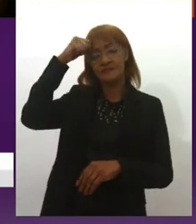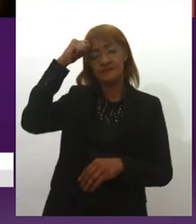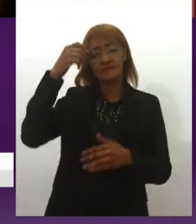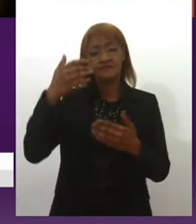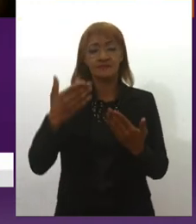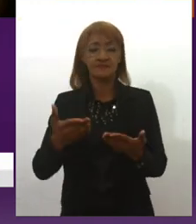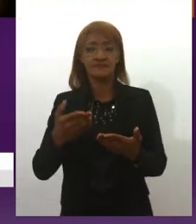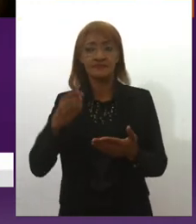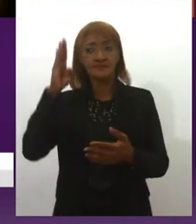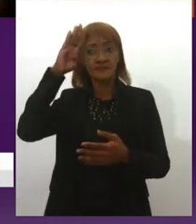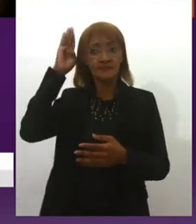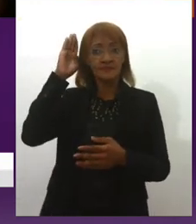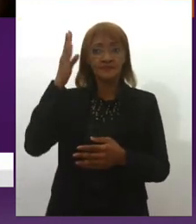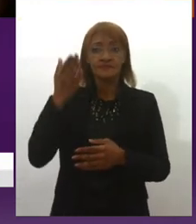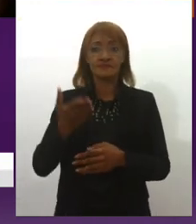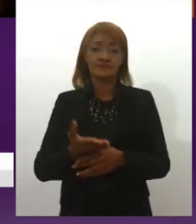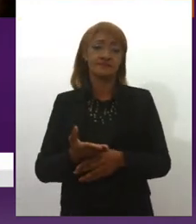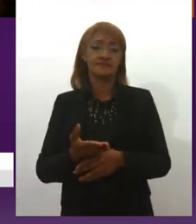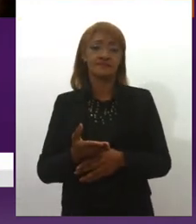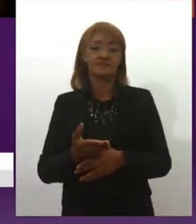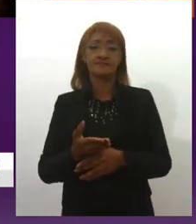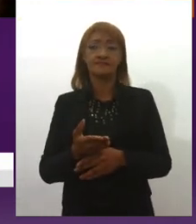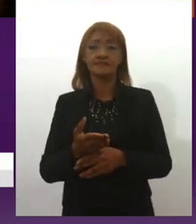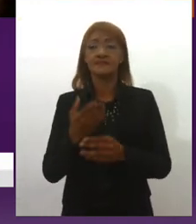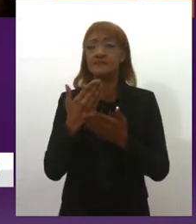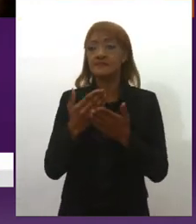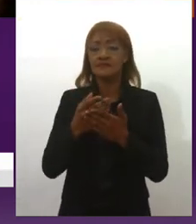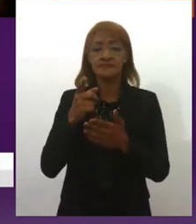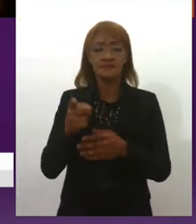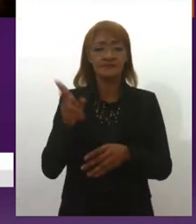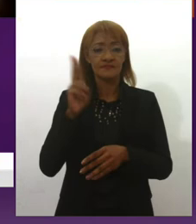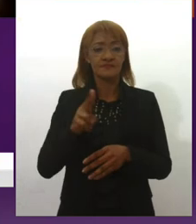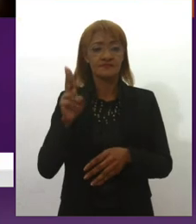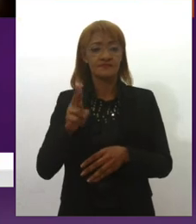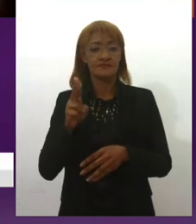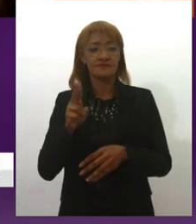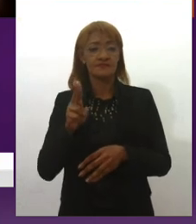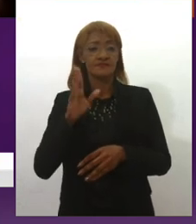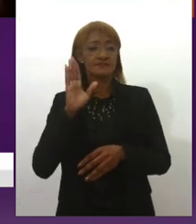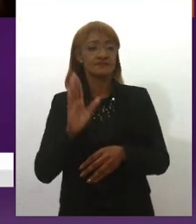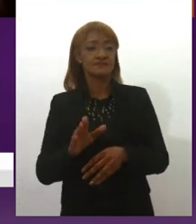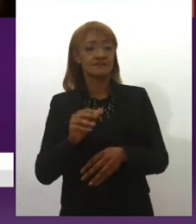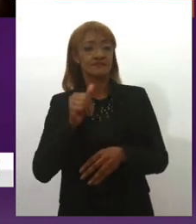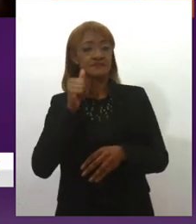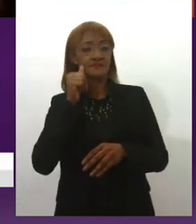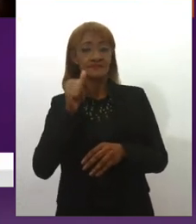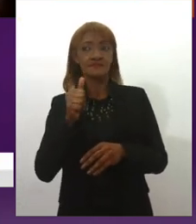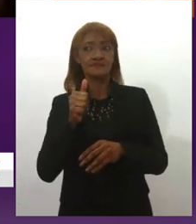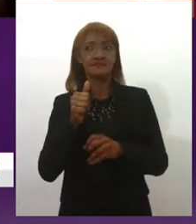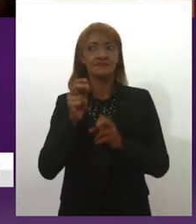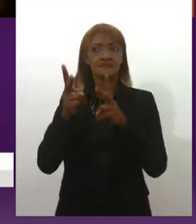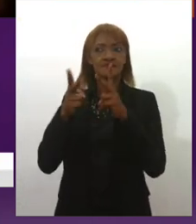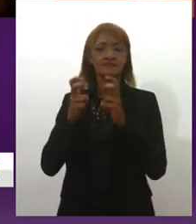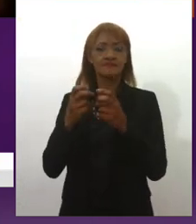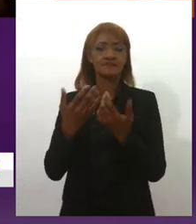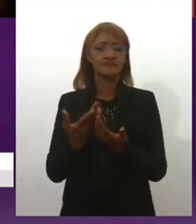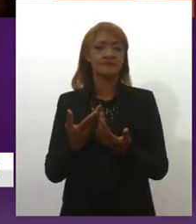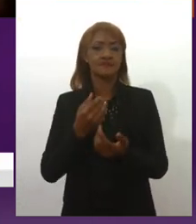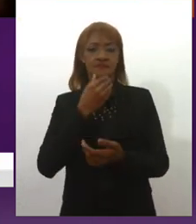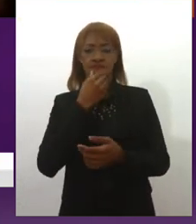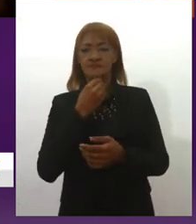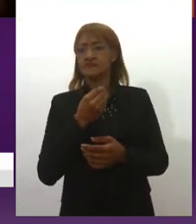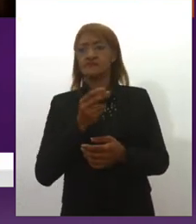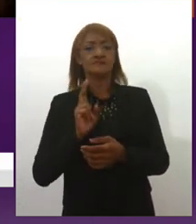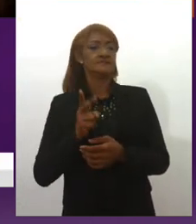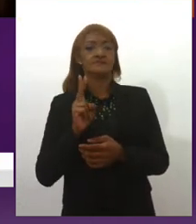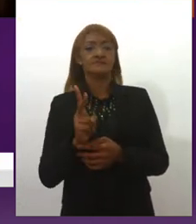academia, a gente sabe que quem está na academia, principalmente as mulheres, são muito testadas, né, nós somos, os homens, eles colocam a gente